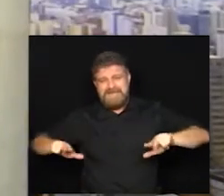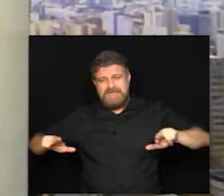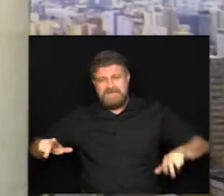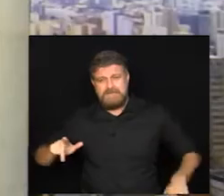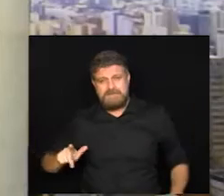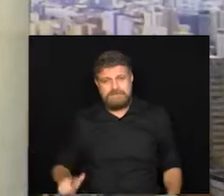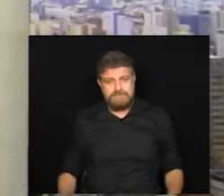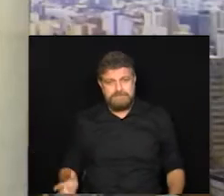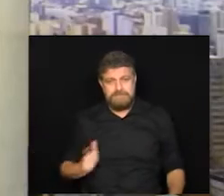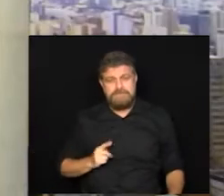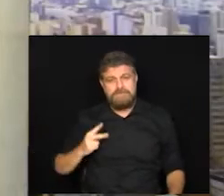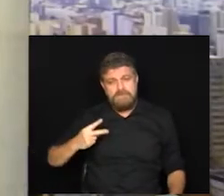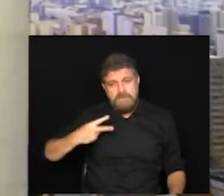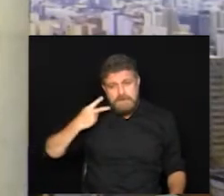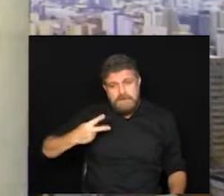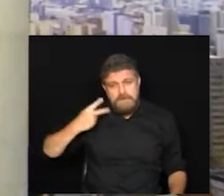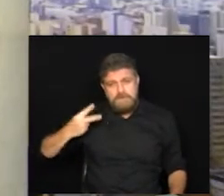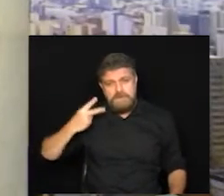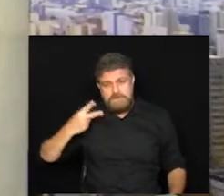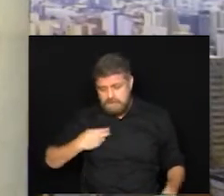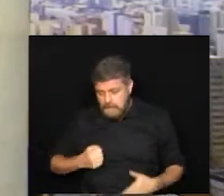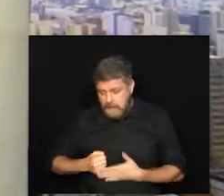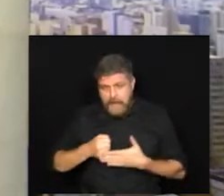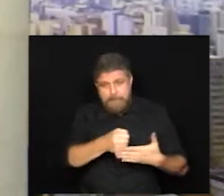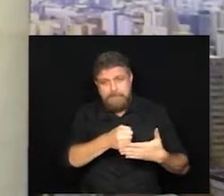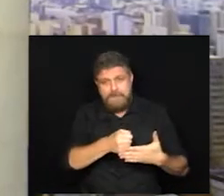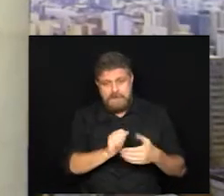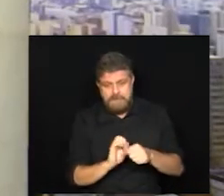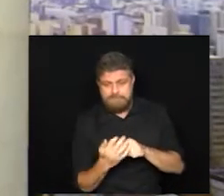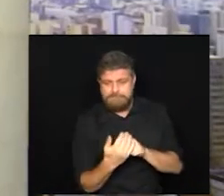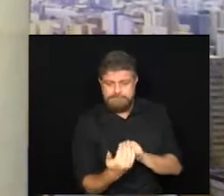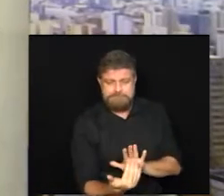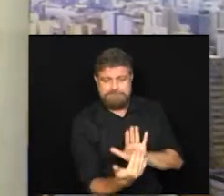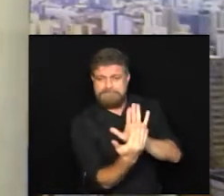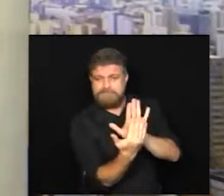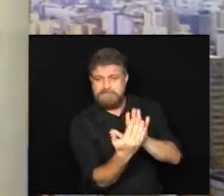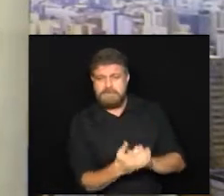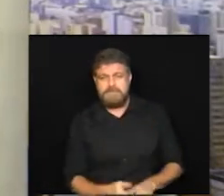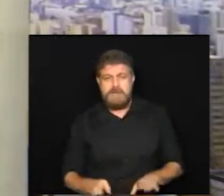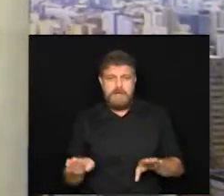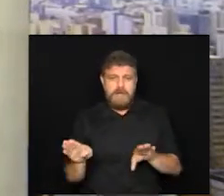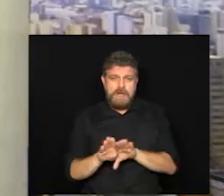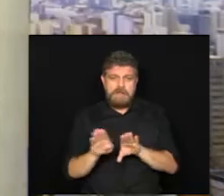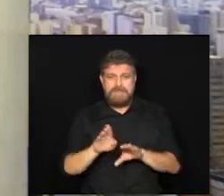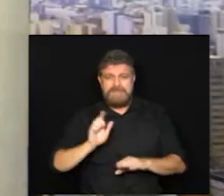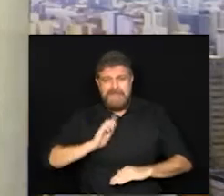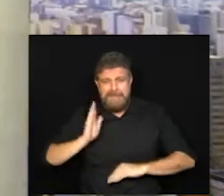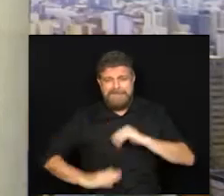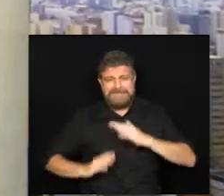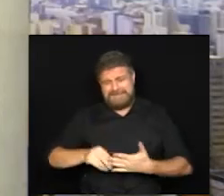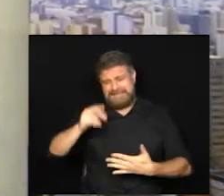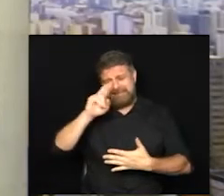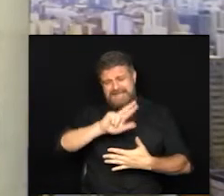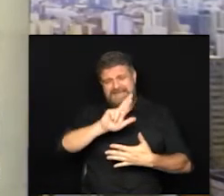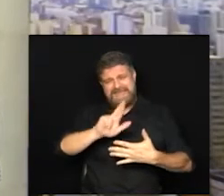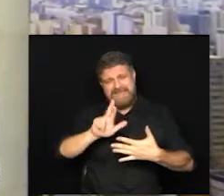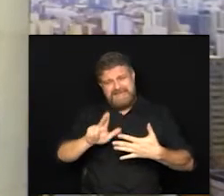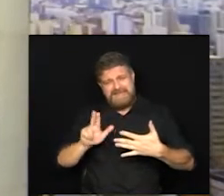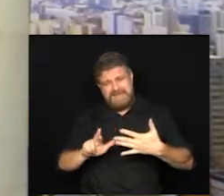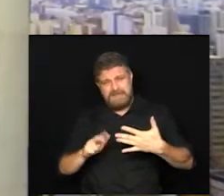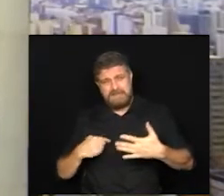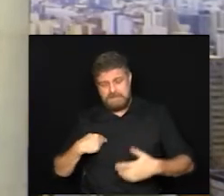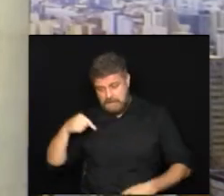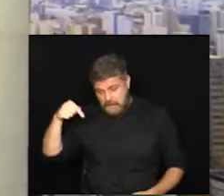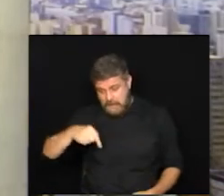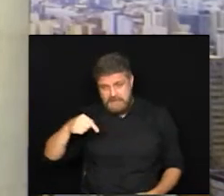buscando contribuir para o enfrentamento da pandemia e além de todas essas ações obviamente essa